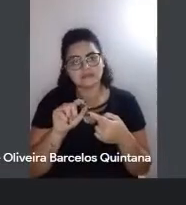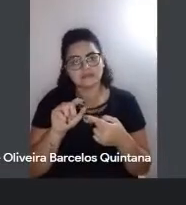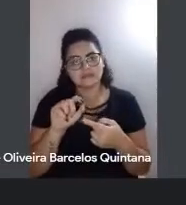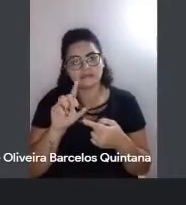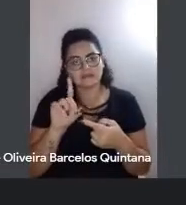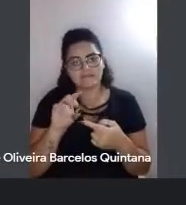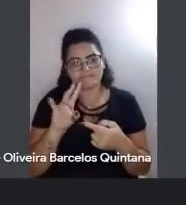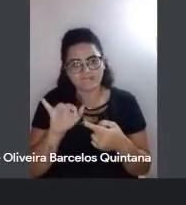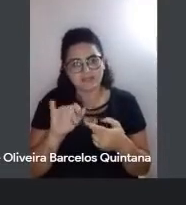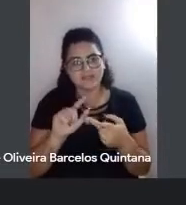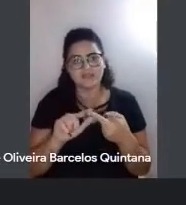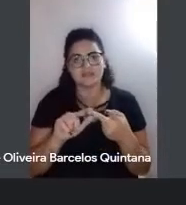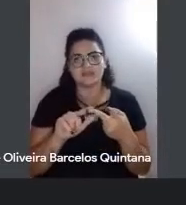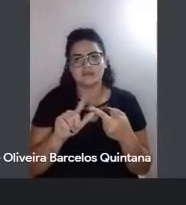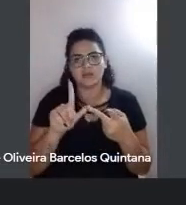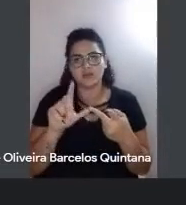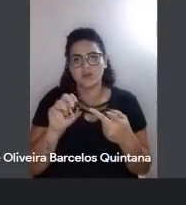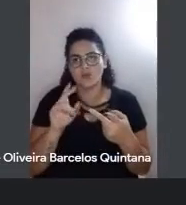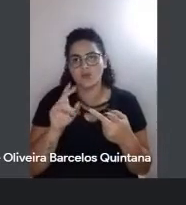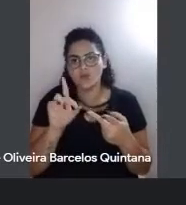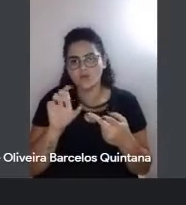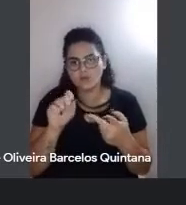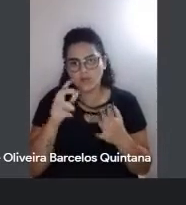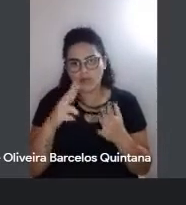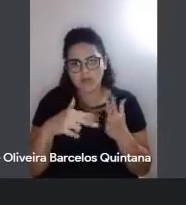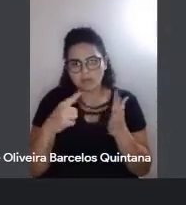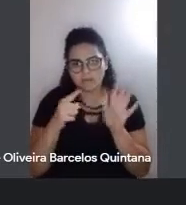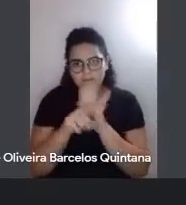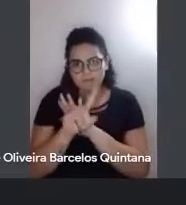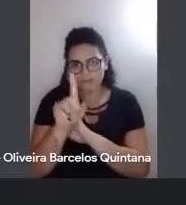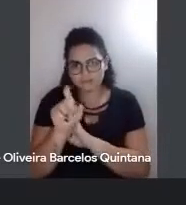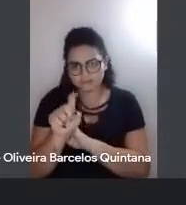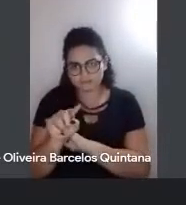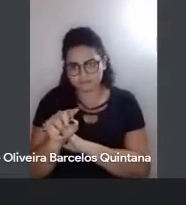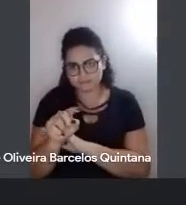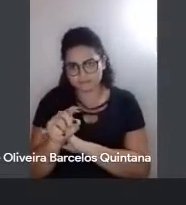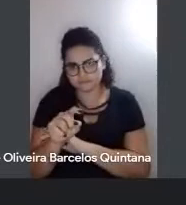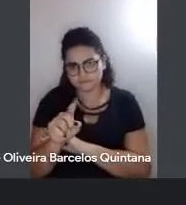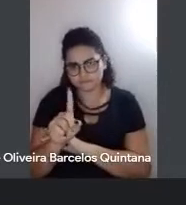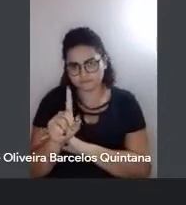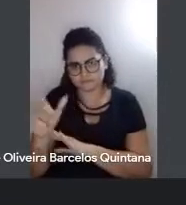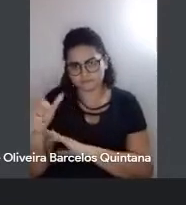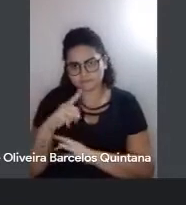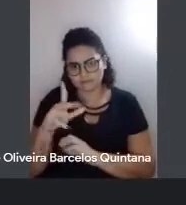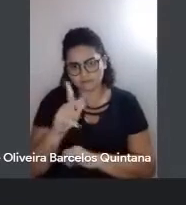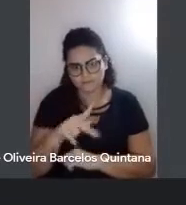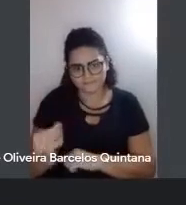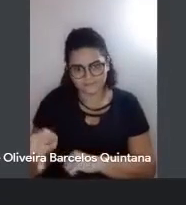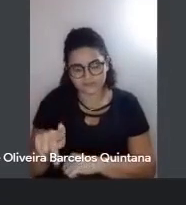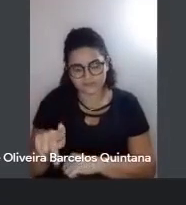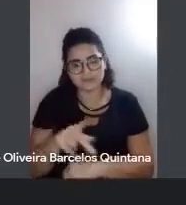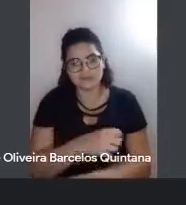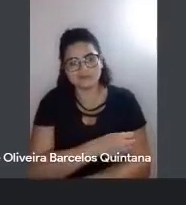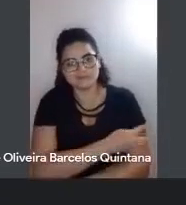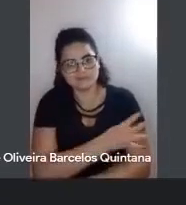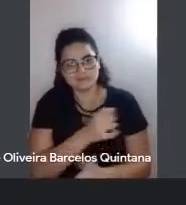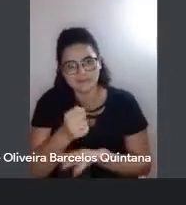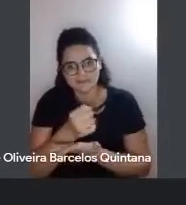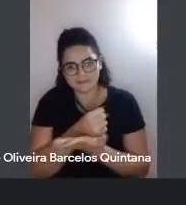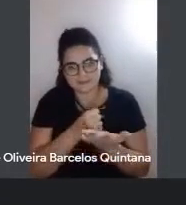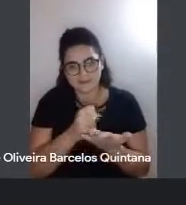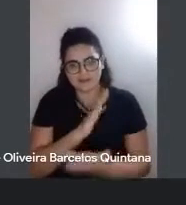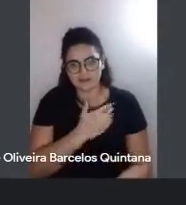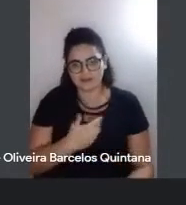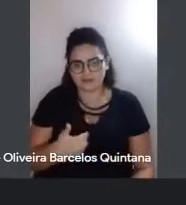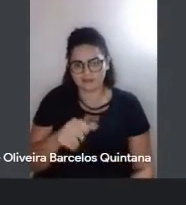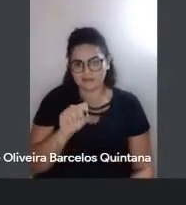A Lourdes me pediu para ler a pergunta dela, mas eu não sei se ela gostaria de falar, porque ela é uma linda professora de educação básica, do estado, da Seduc, de